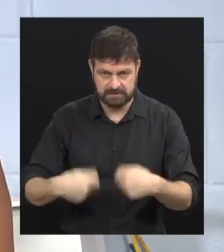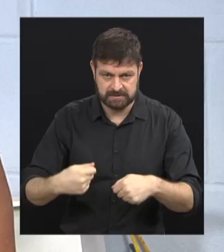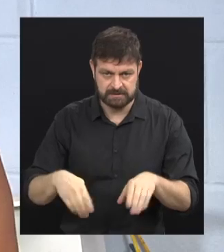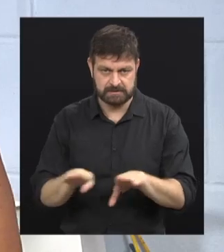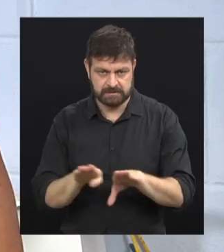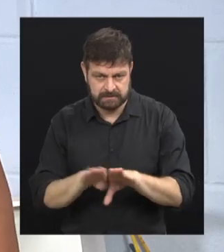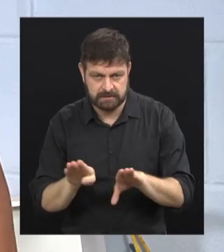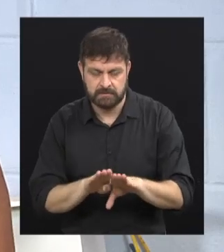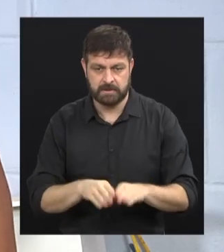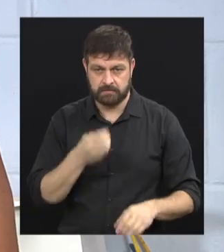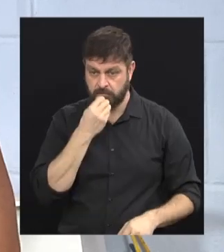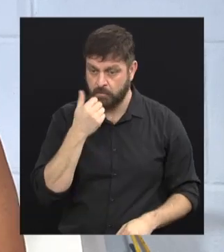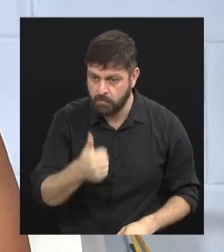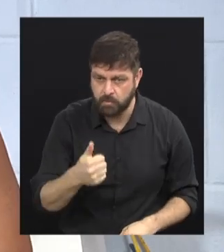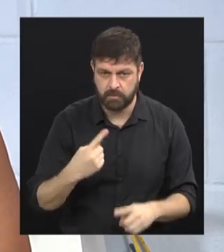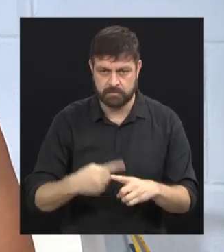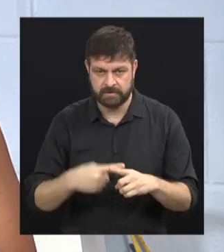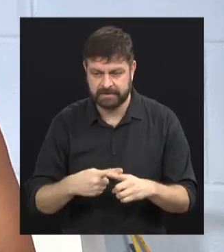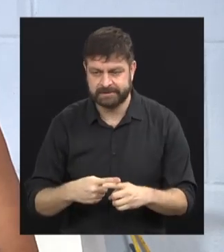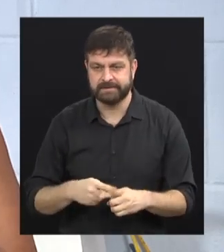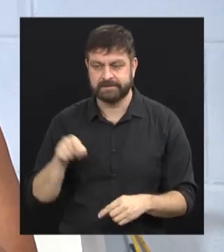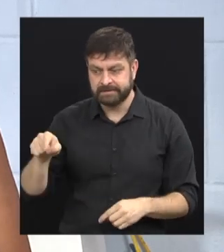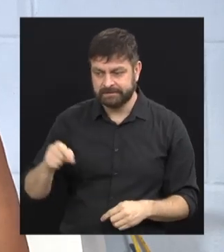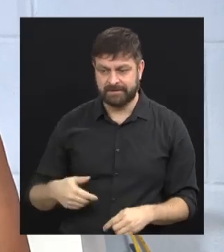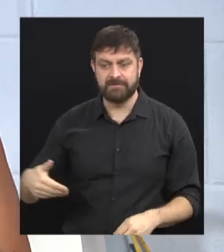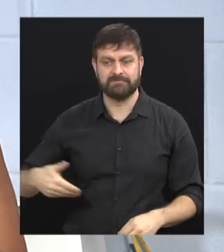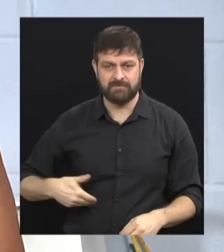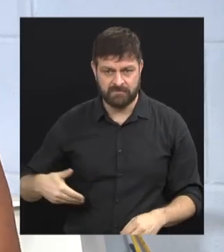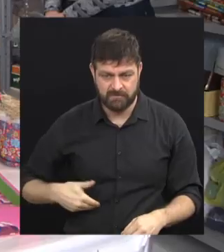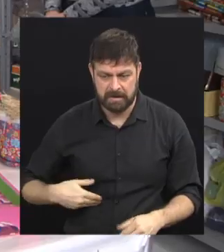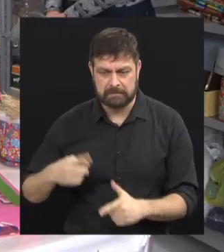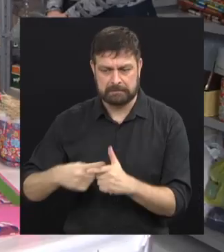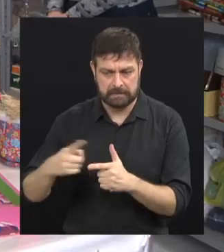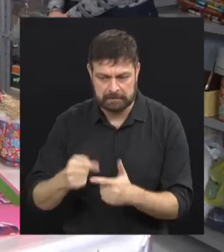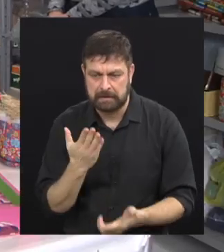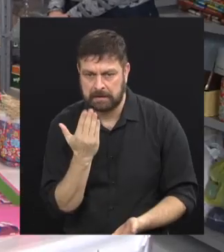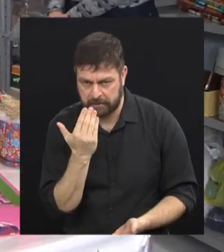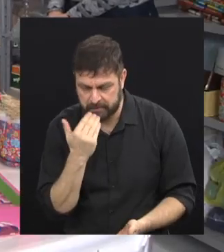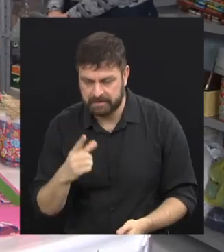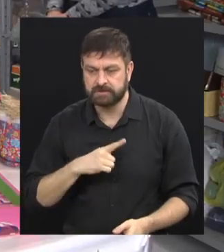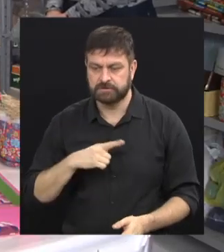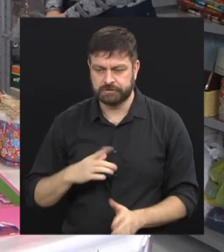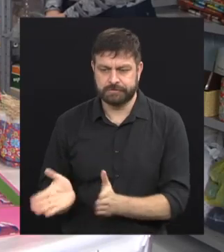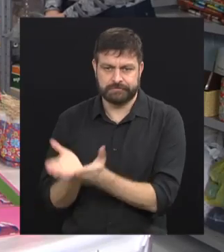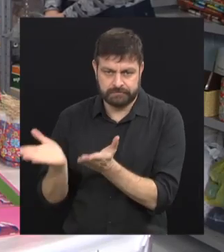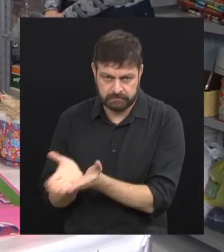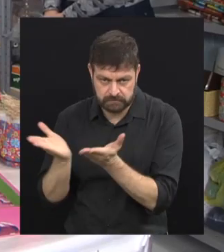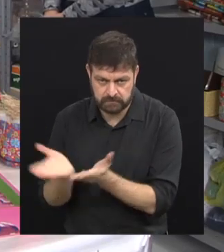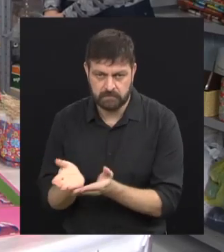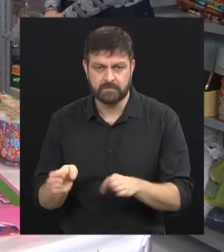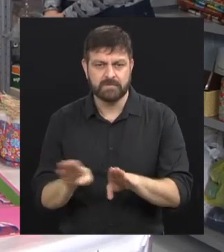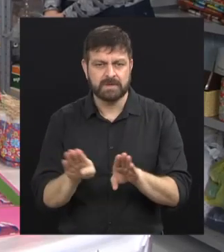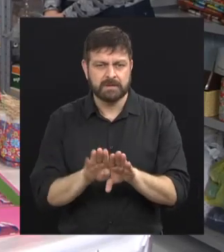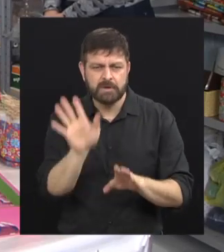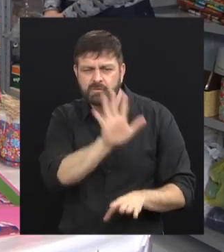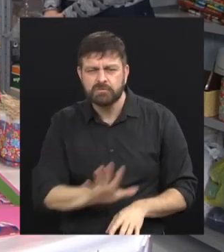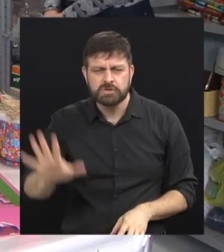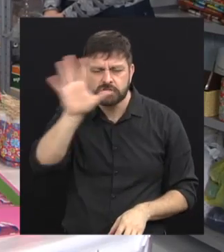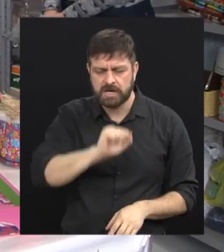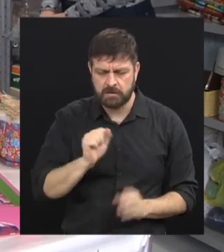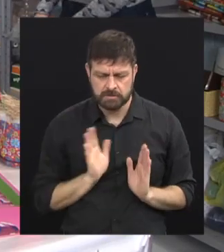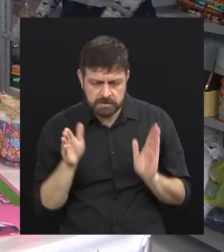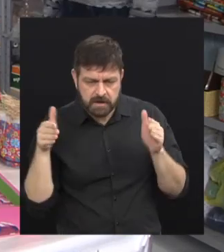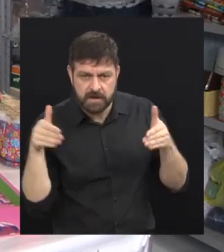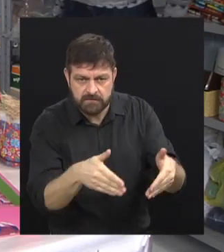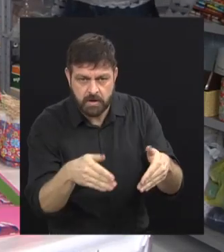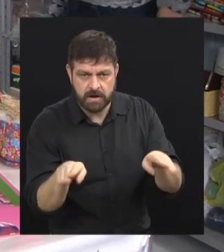motor muito bom, porque realmente fazia muita falta essa parte. E a necessidade geral, a gente